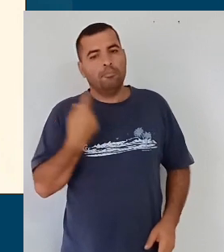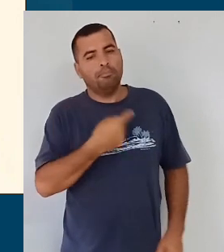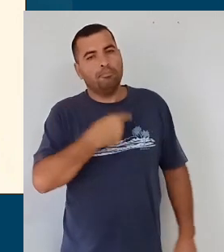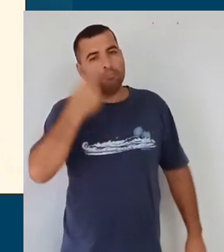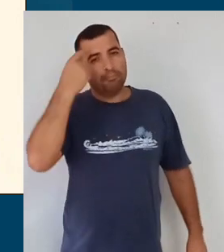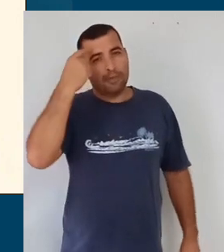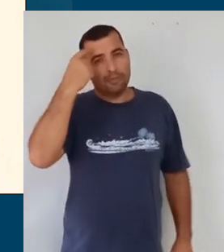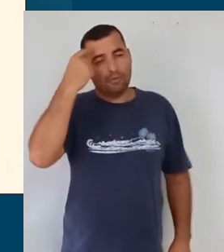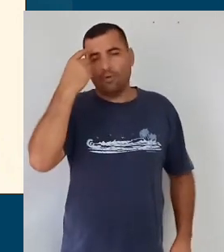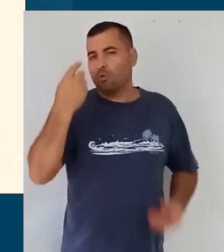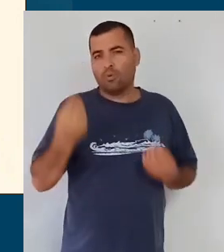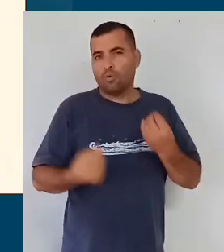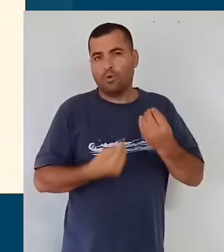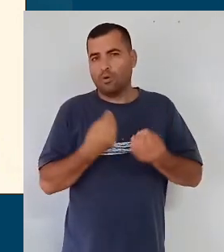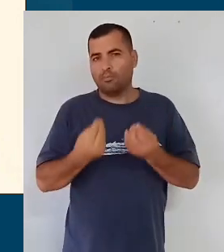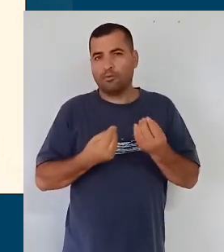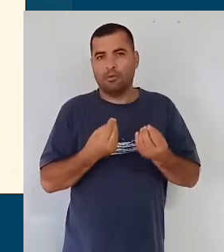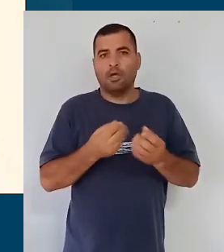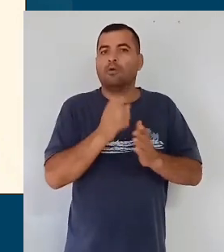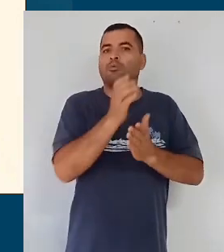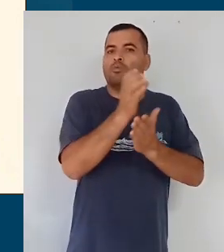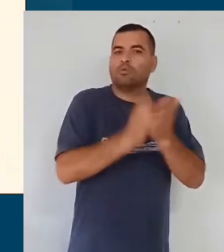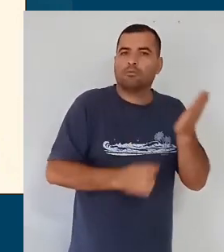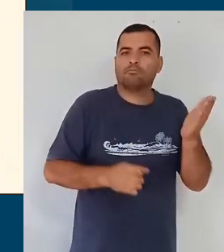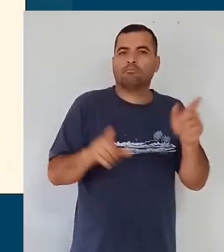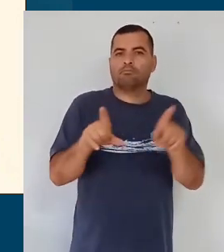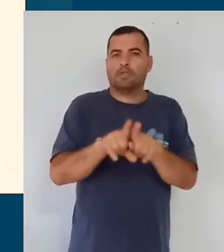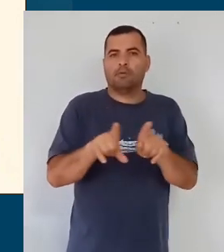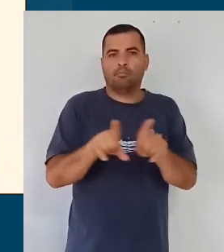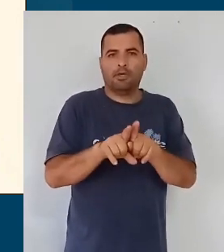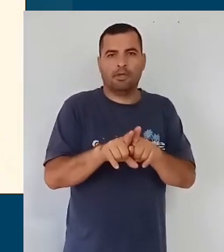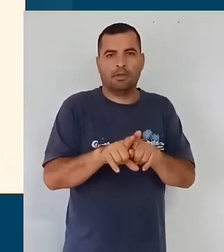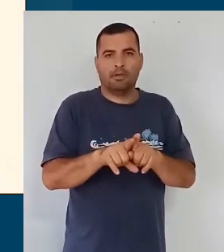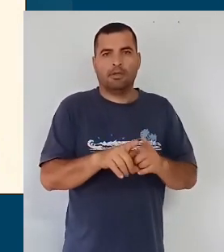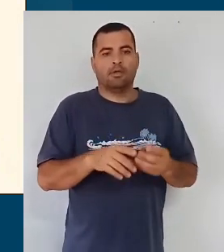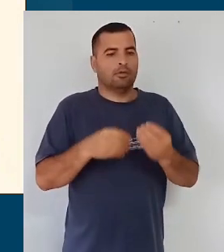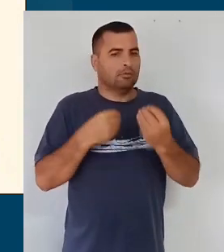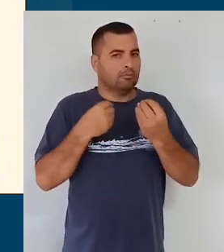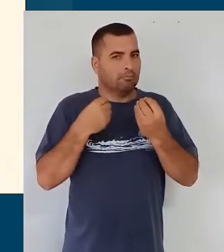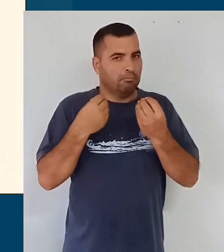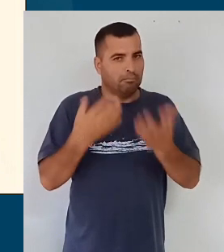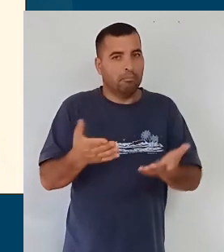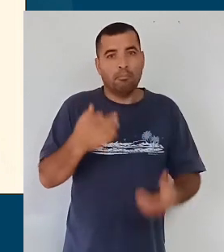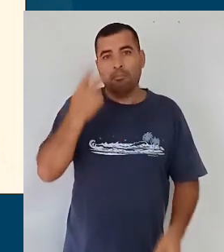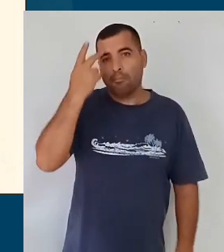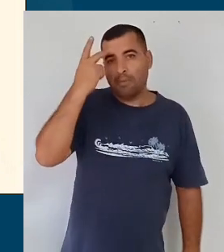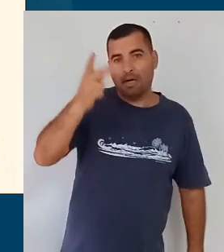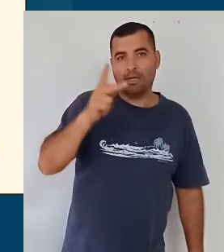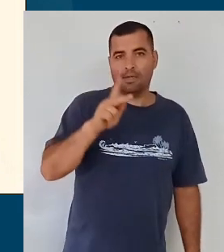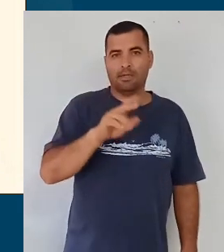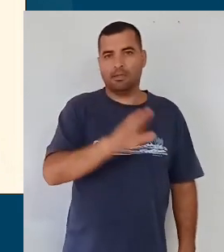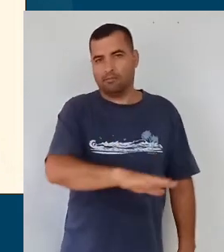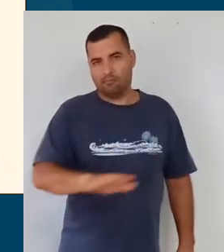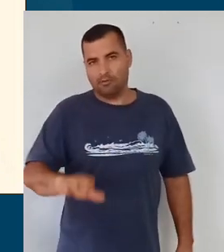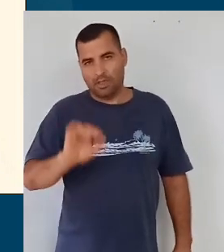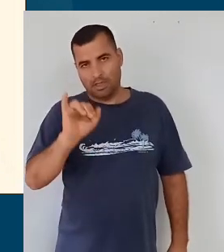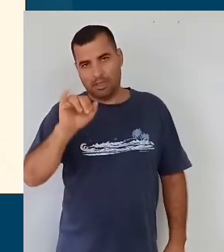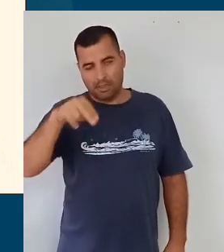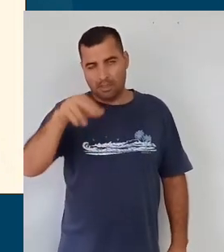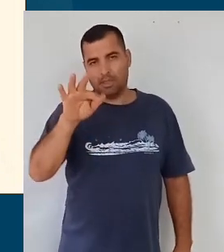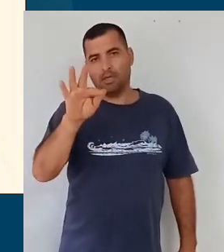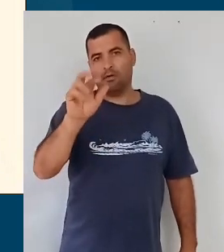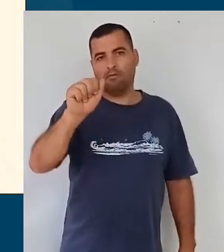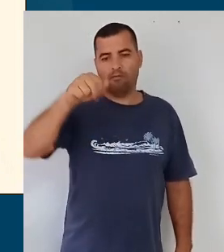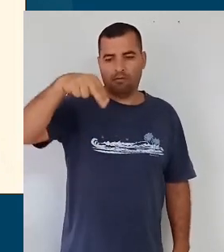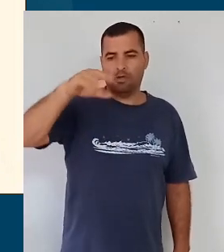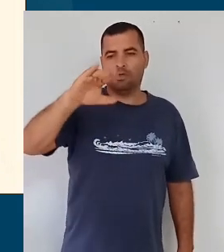passa, então, a pensar esse currículo, que é da, com e para a infância. Onde a gente vai,